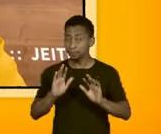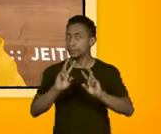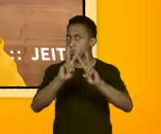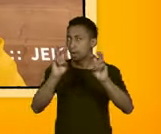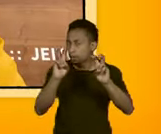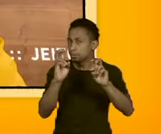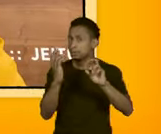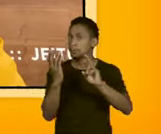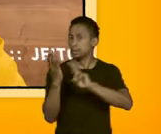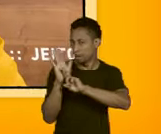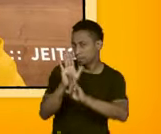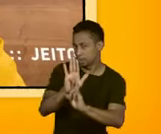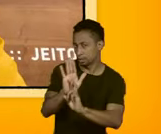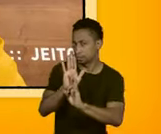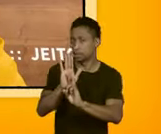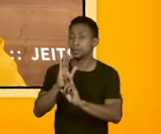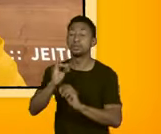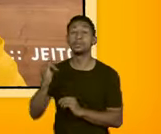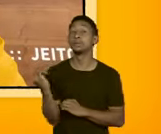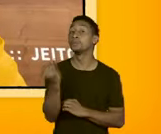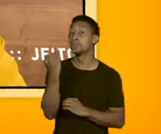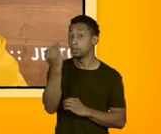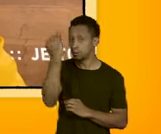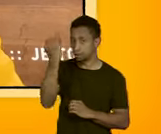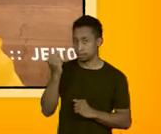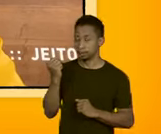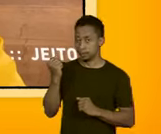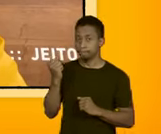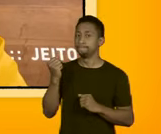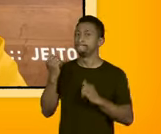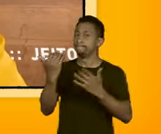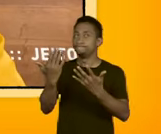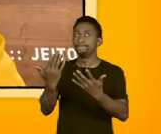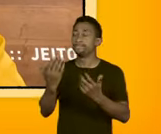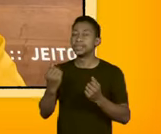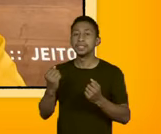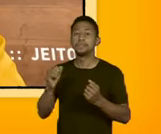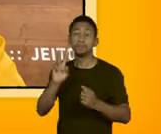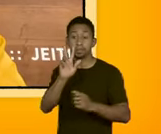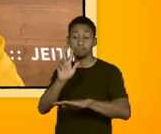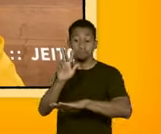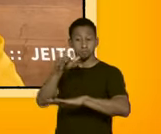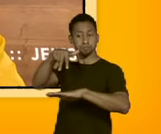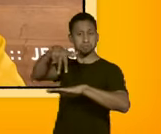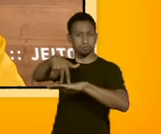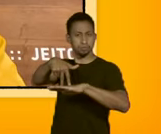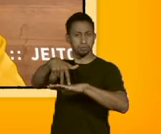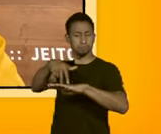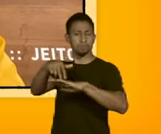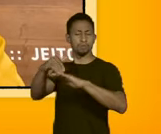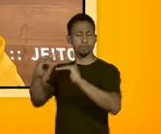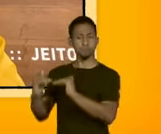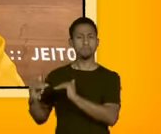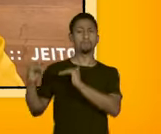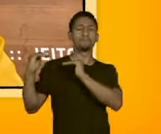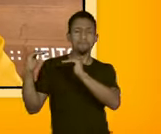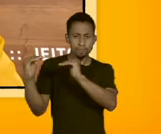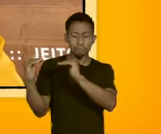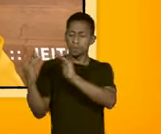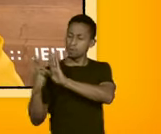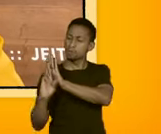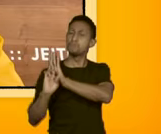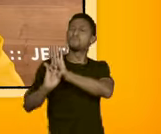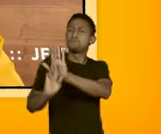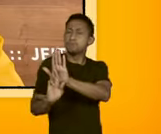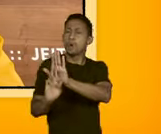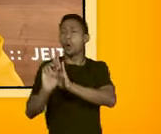super importante, Dani e Edu, porque quando a gente se vê nos lugares de poder, quando a gente se vê representado,